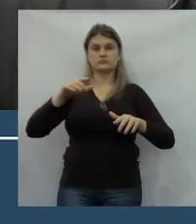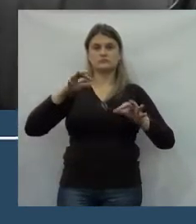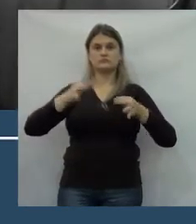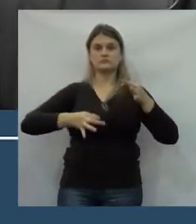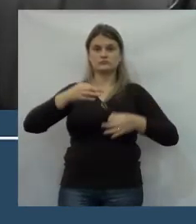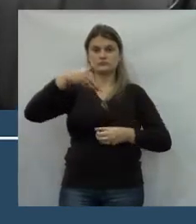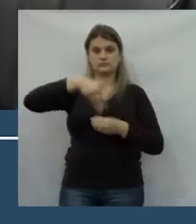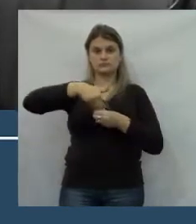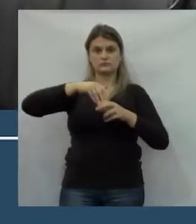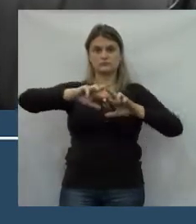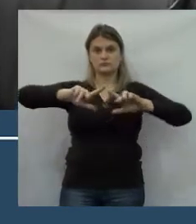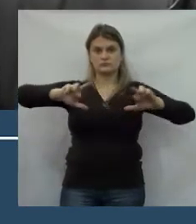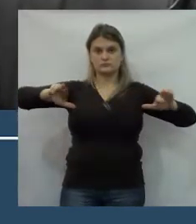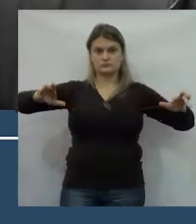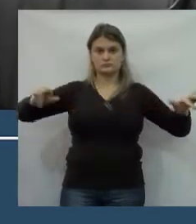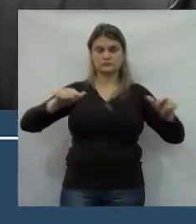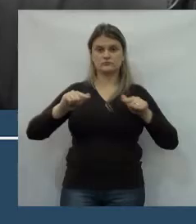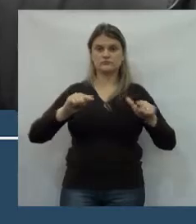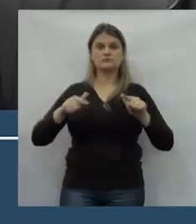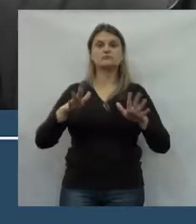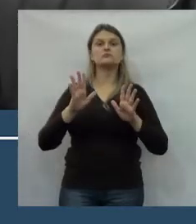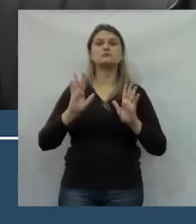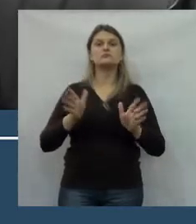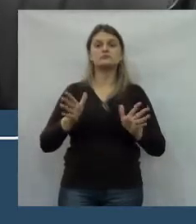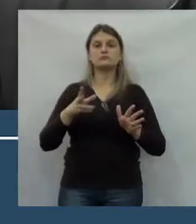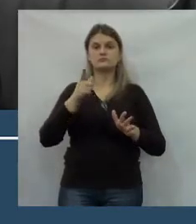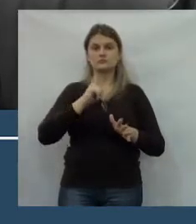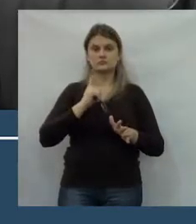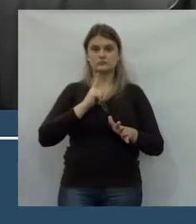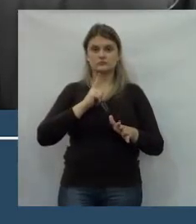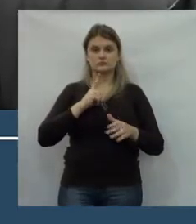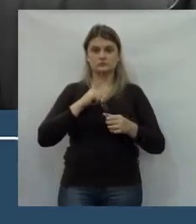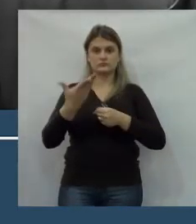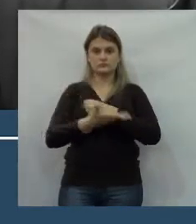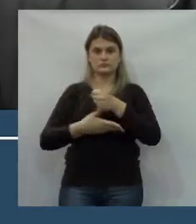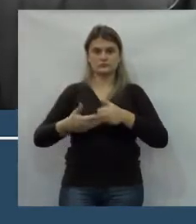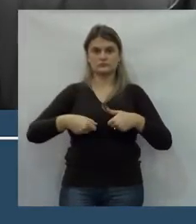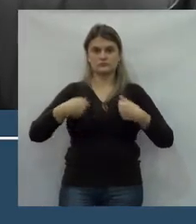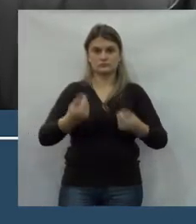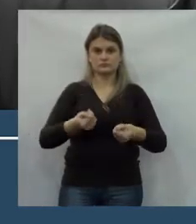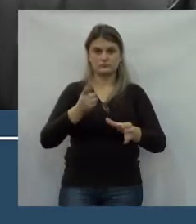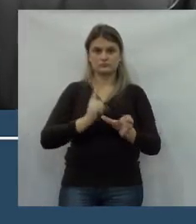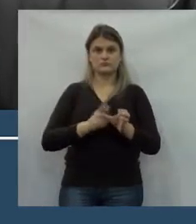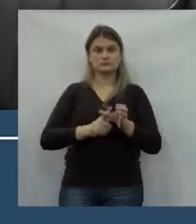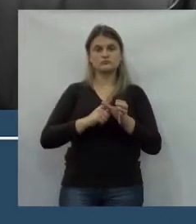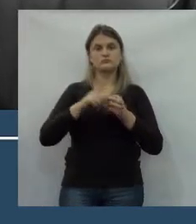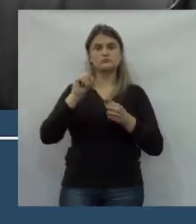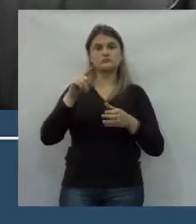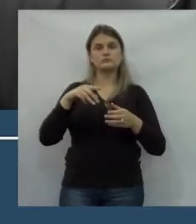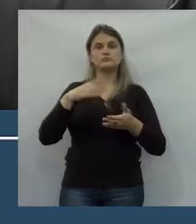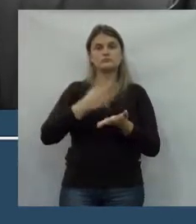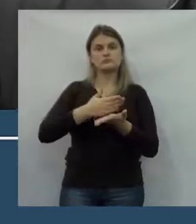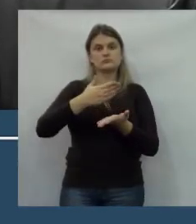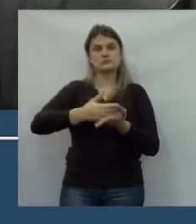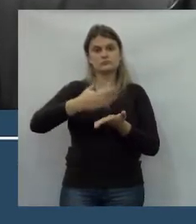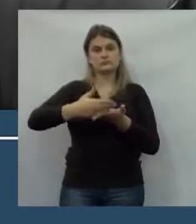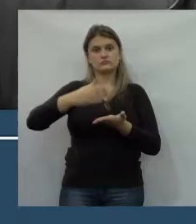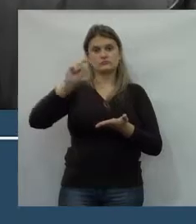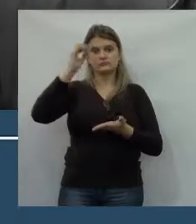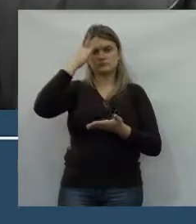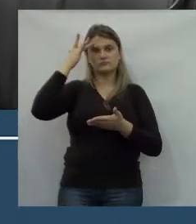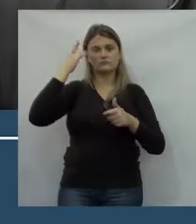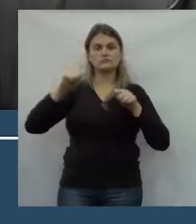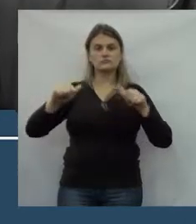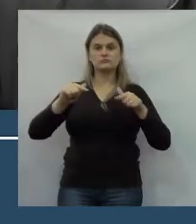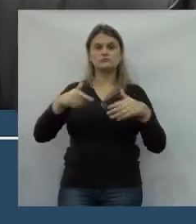a Justiça Eleitoral, e tantos outros órgãos que hoje estão sustentando a cidade, é eminentemente a prestação de serviços.